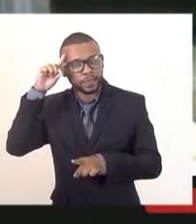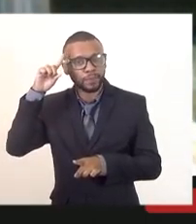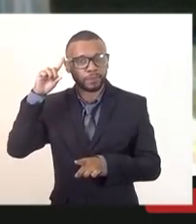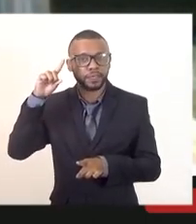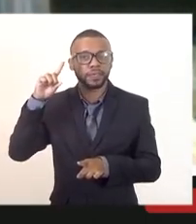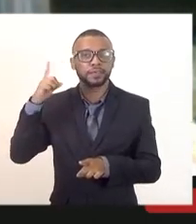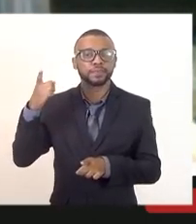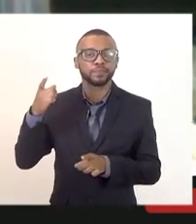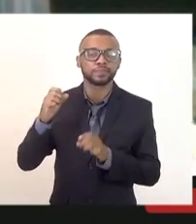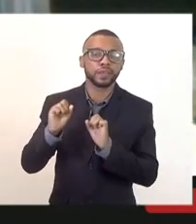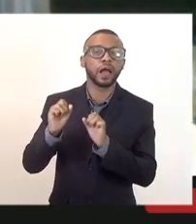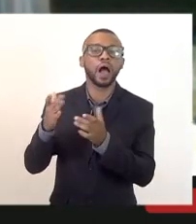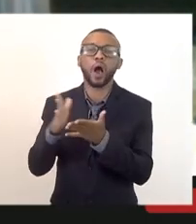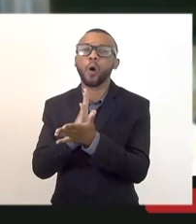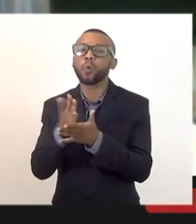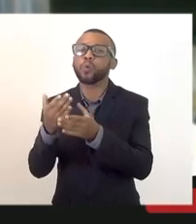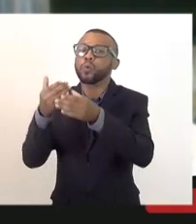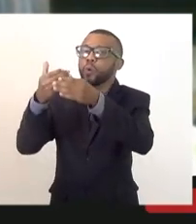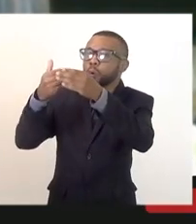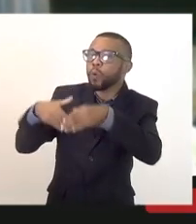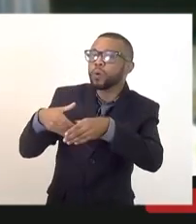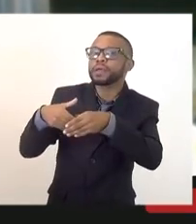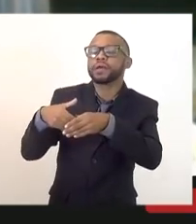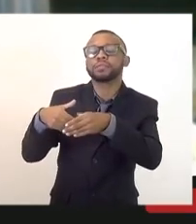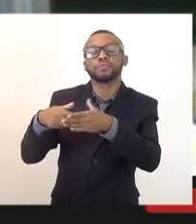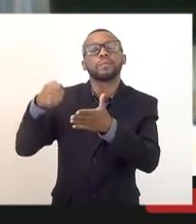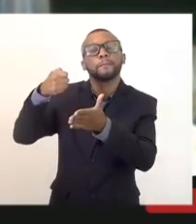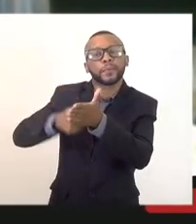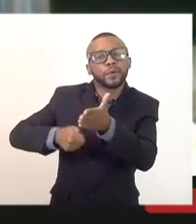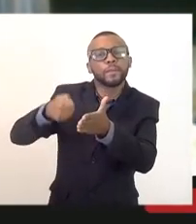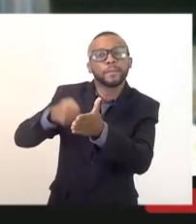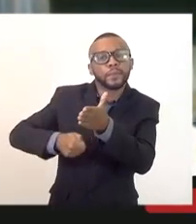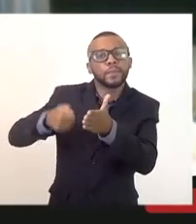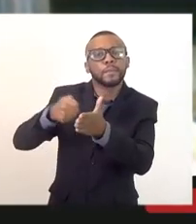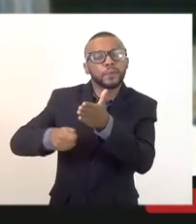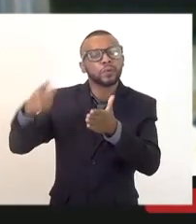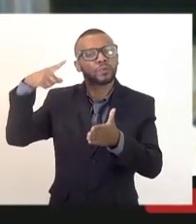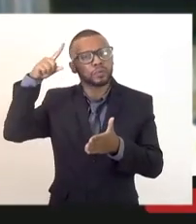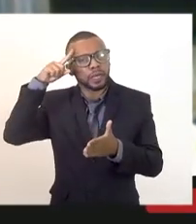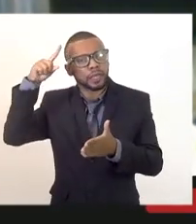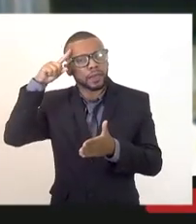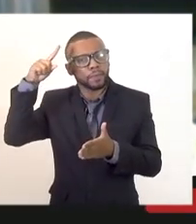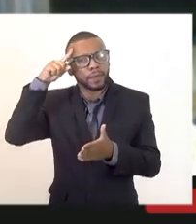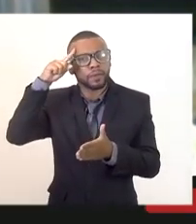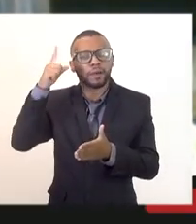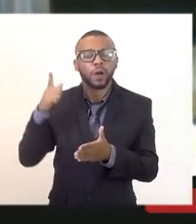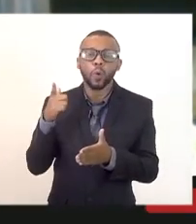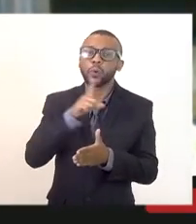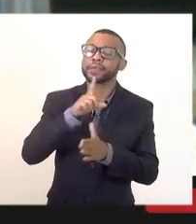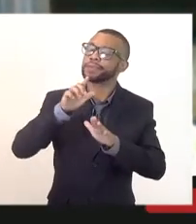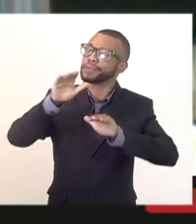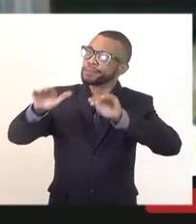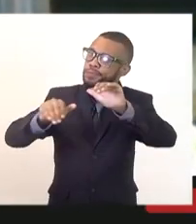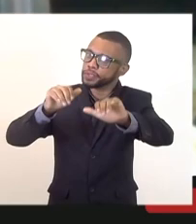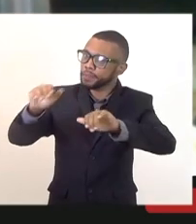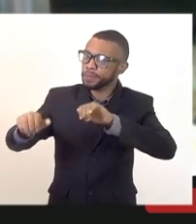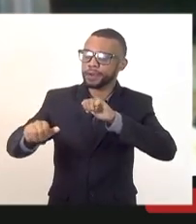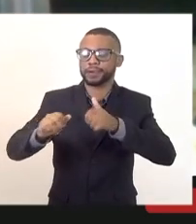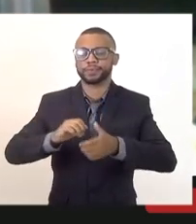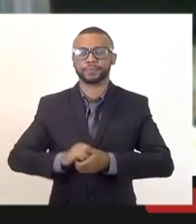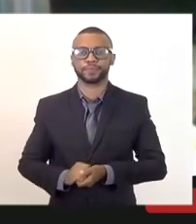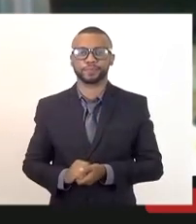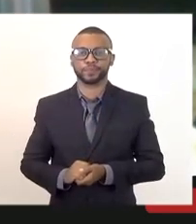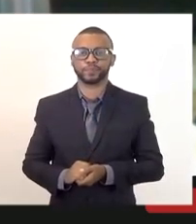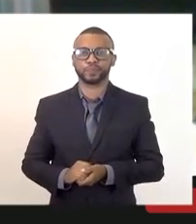concursados lutando diariamente para esse chamamento então eu